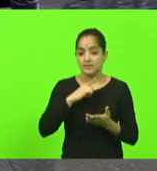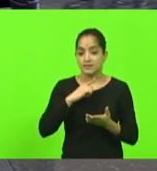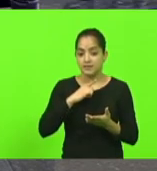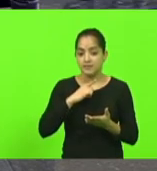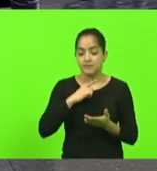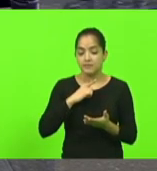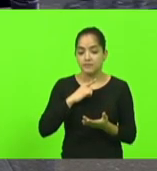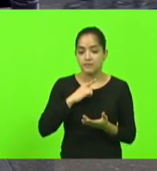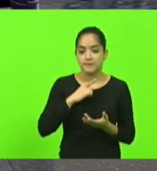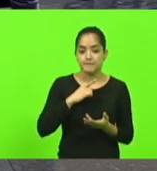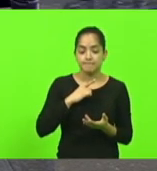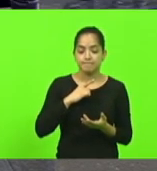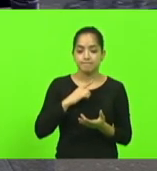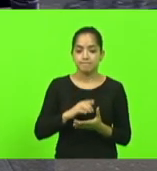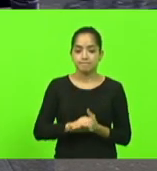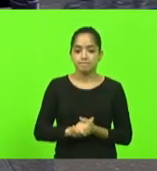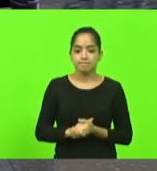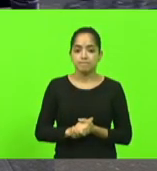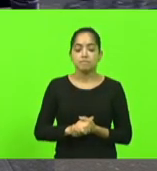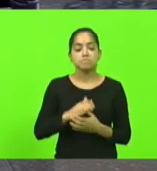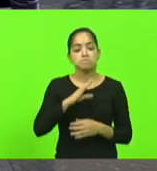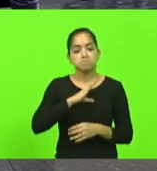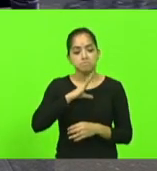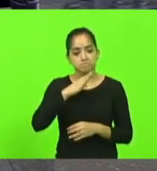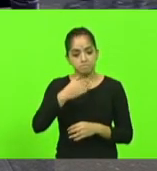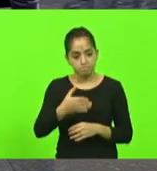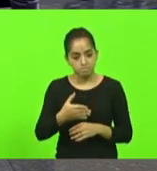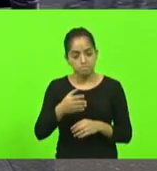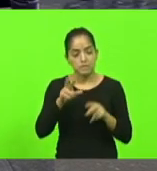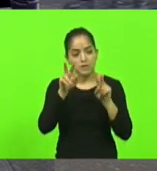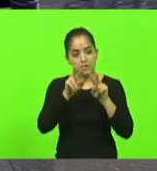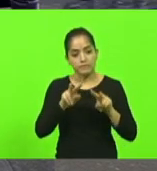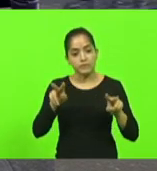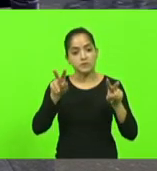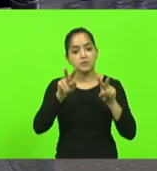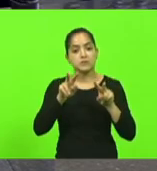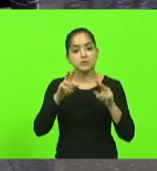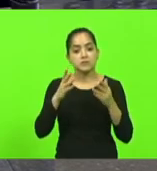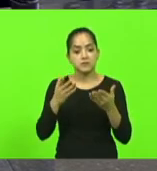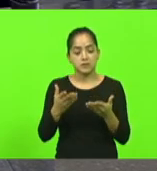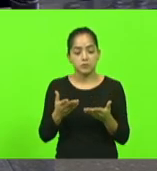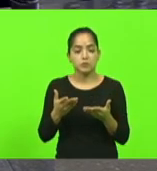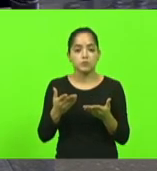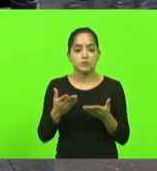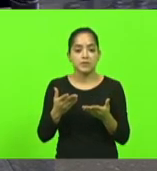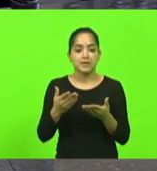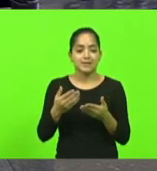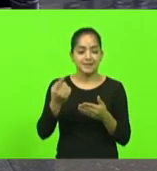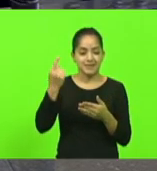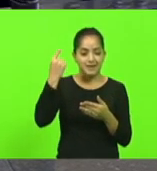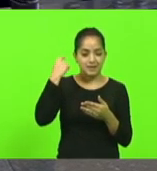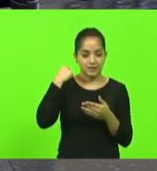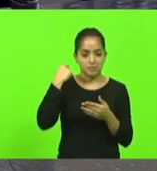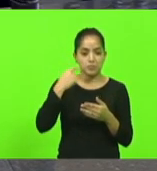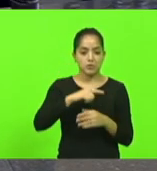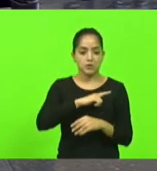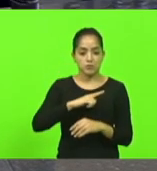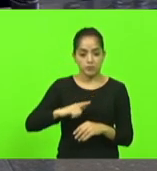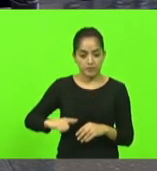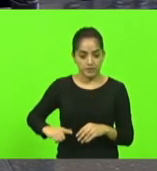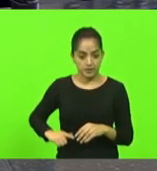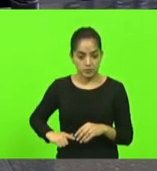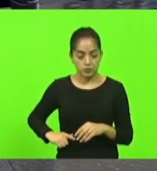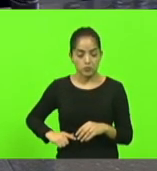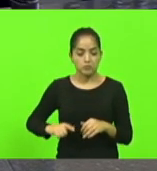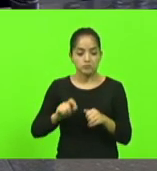coragem que teve a visão de nós na época dele governador de